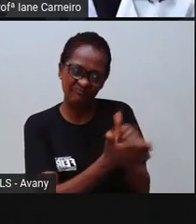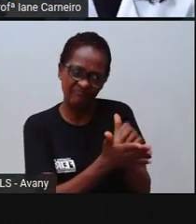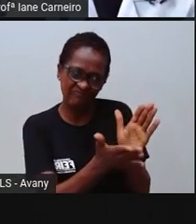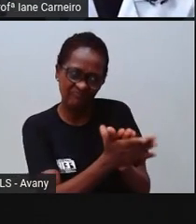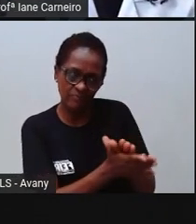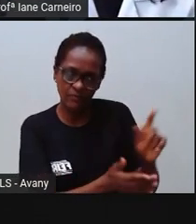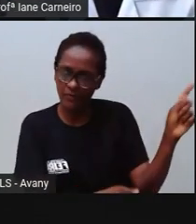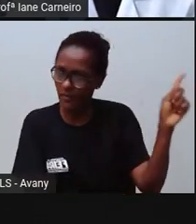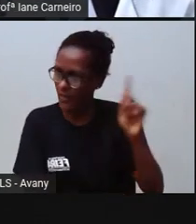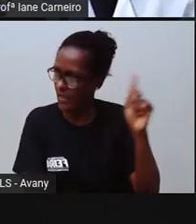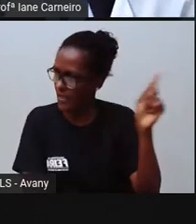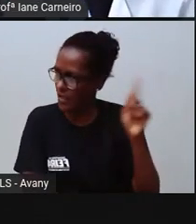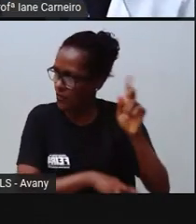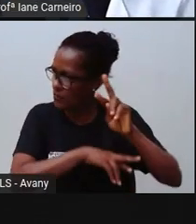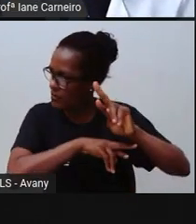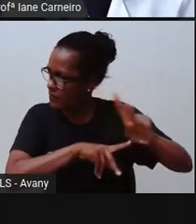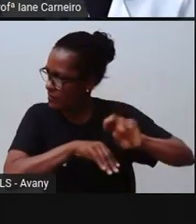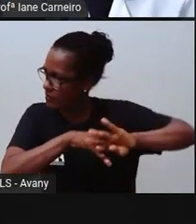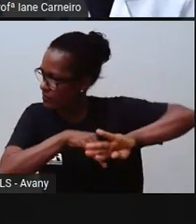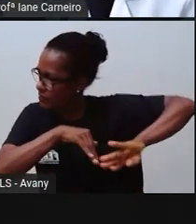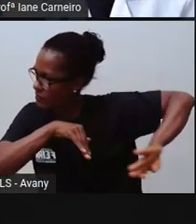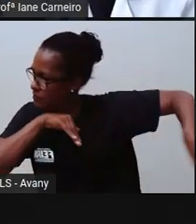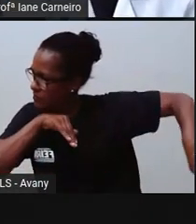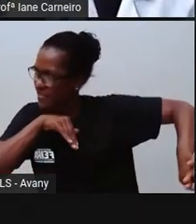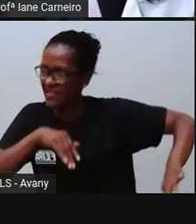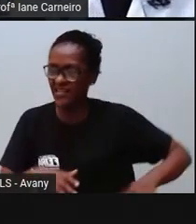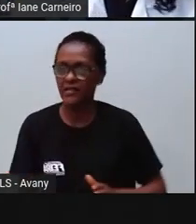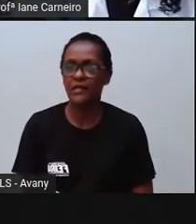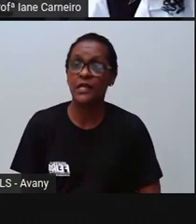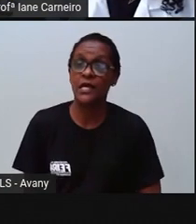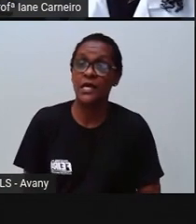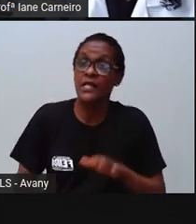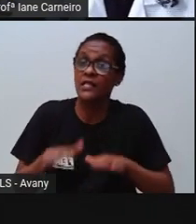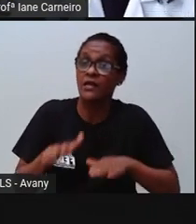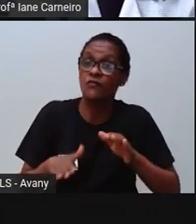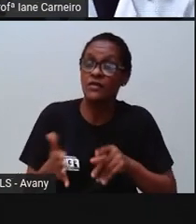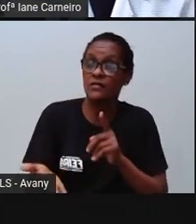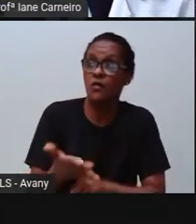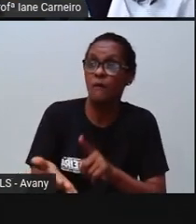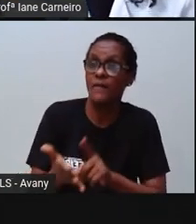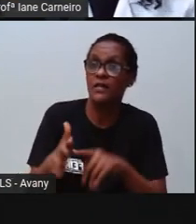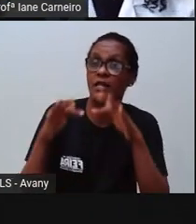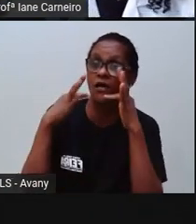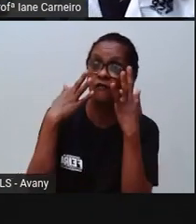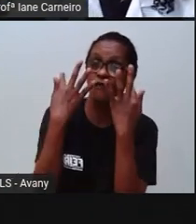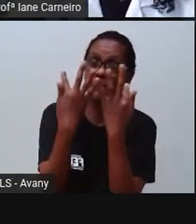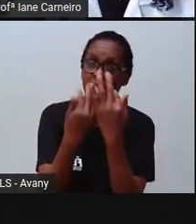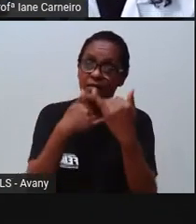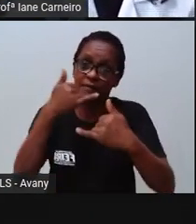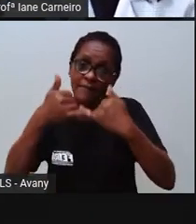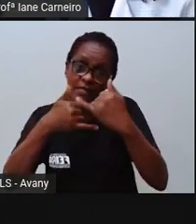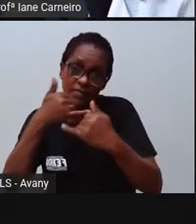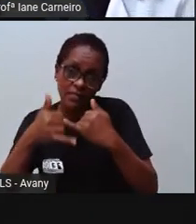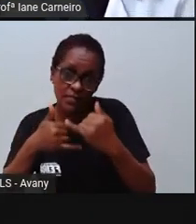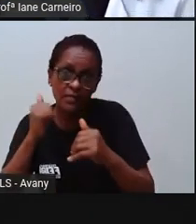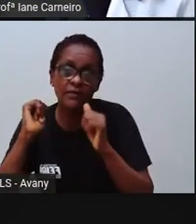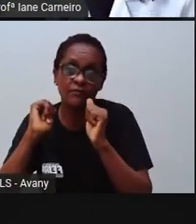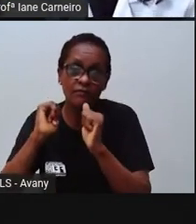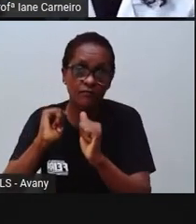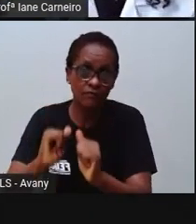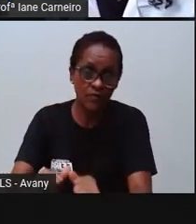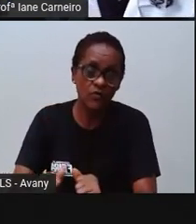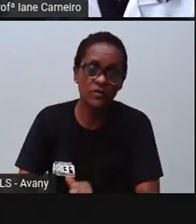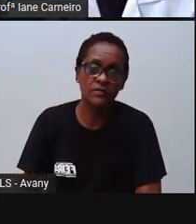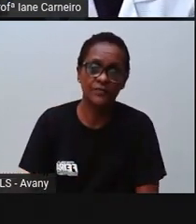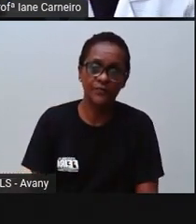O avô podia me ajudar. Talvez a minha irmã tenha uma ideia. Tu pode dizer ao